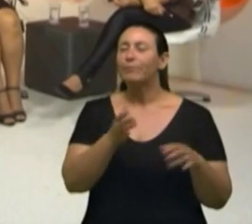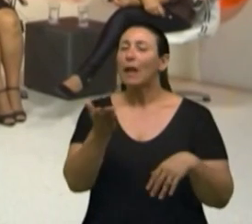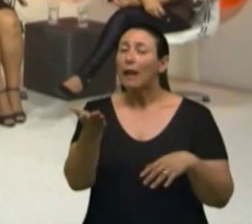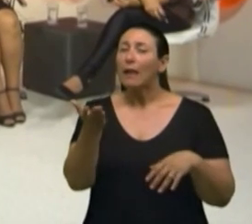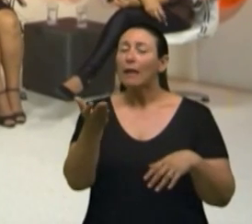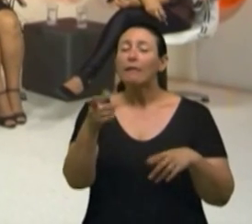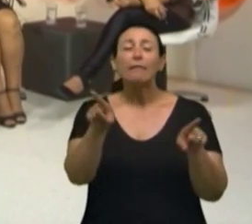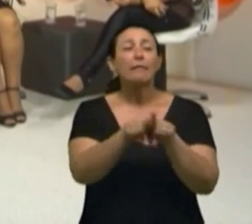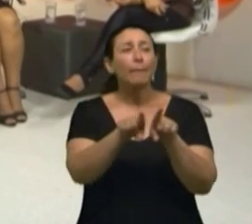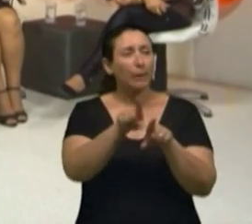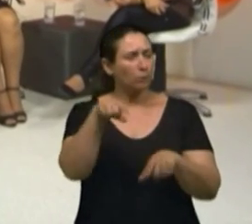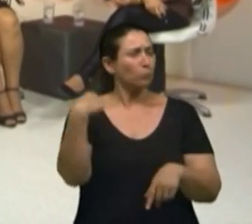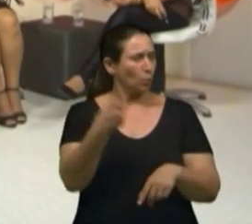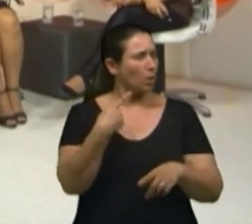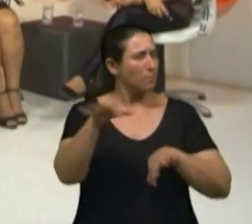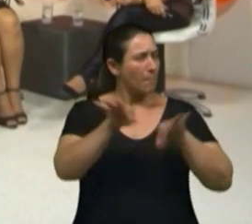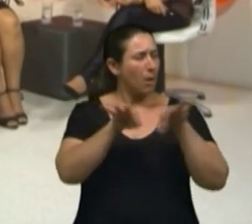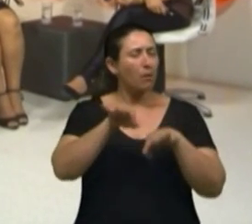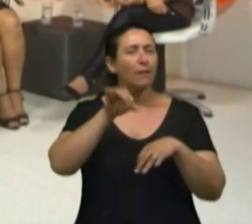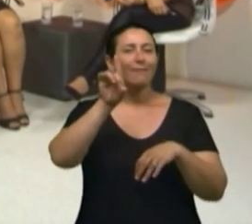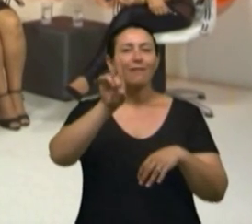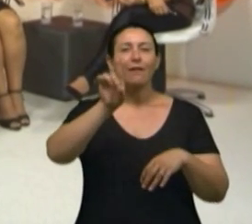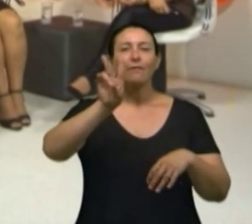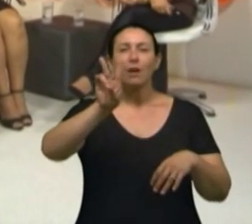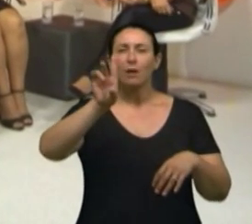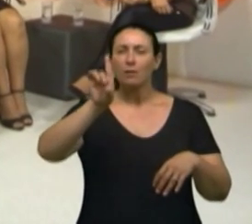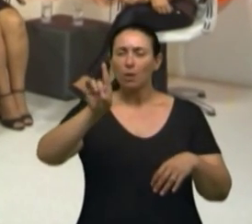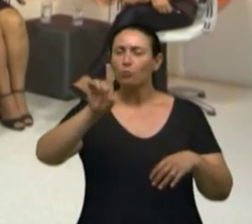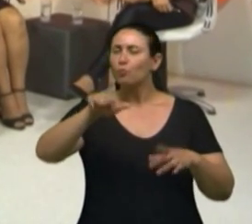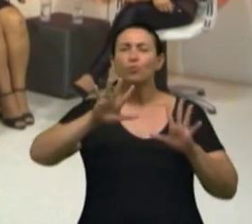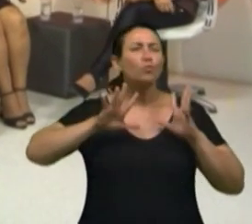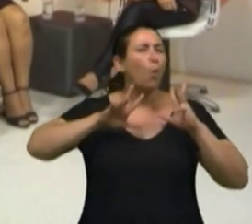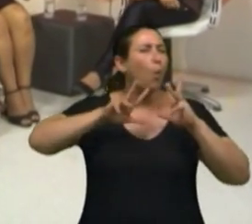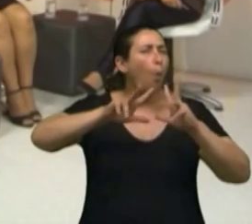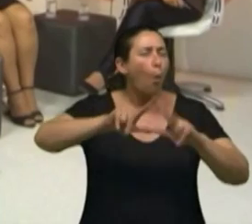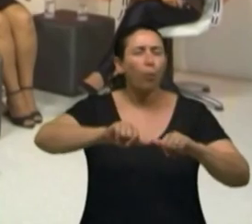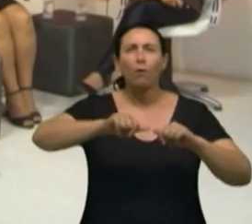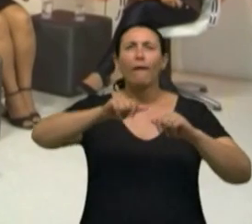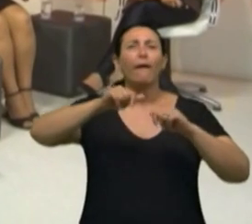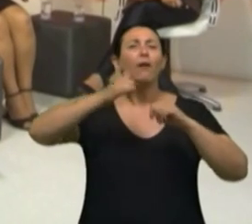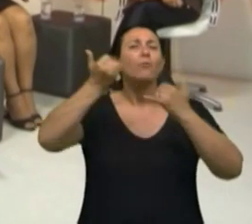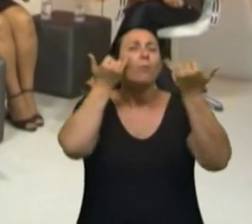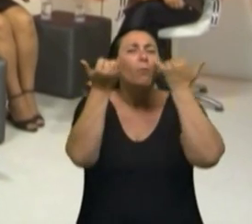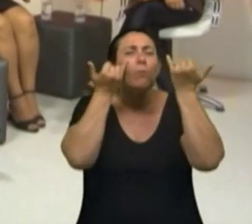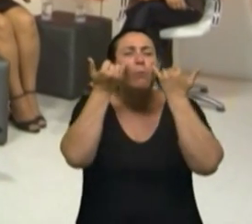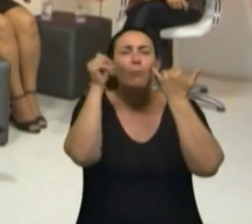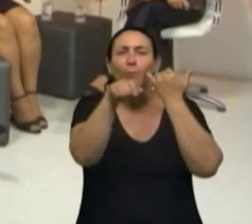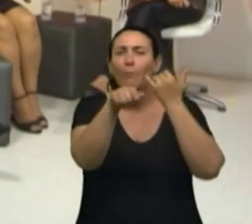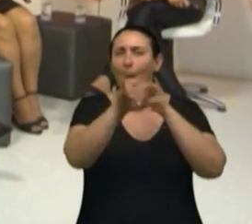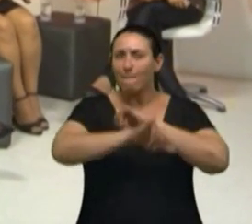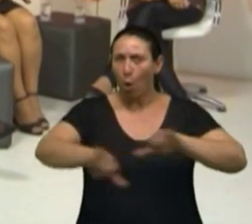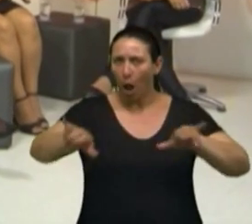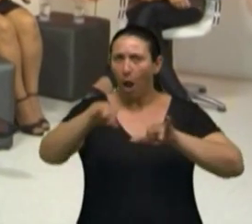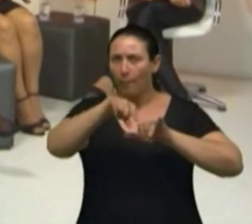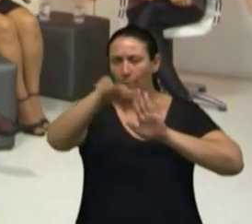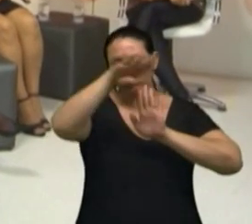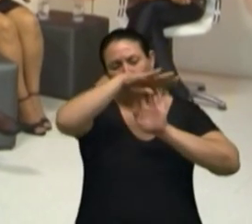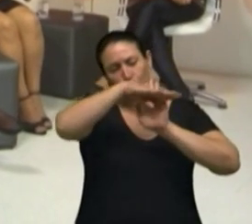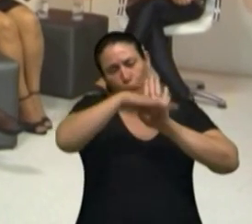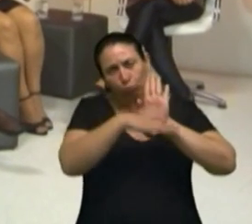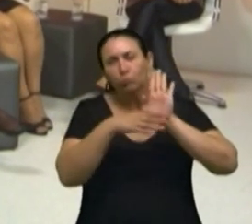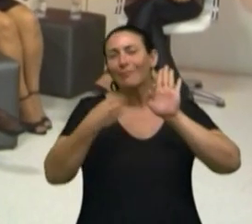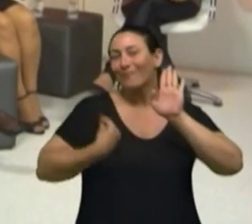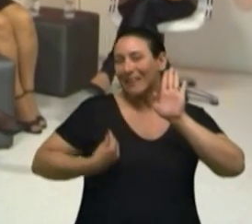preparamos um DVD de toda a programação, o qual é levado para casa e